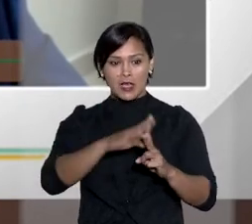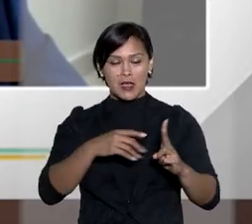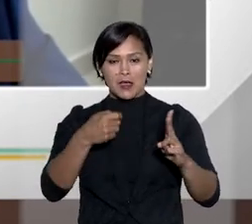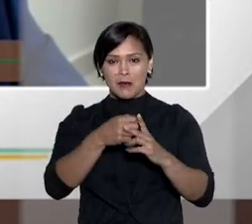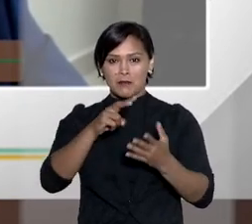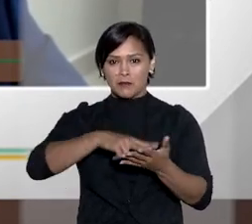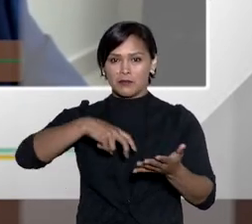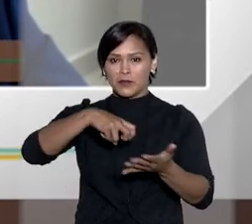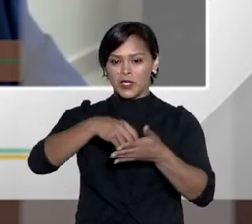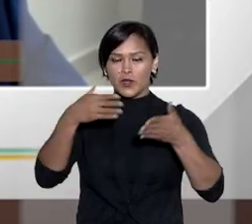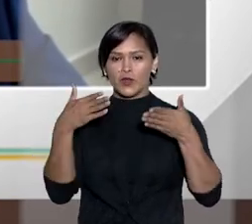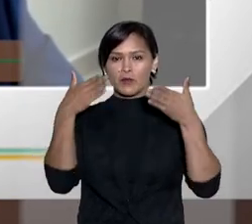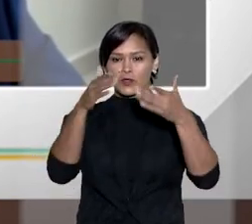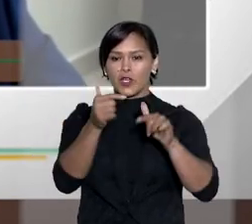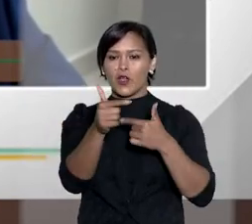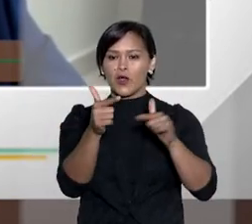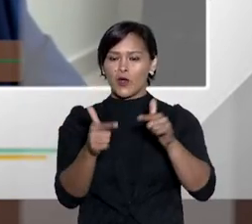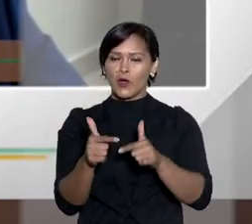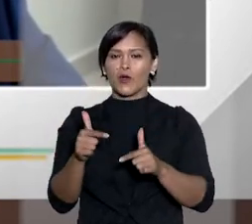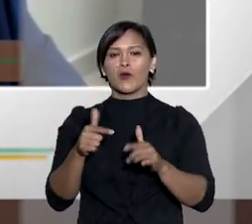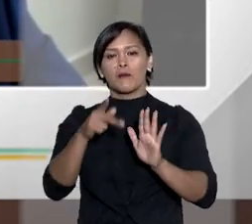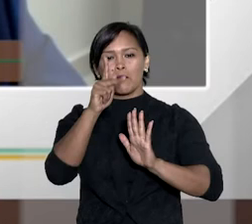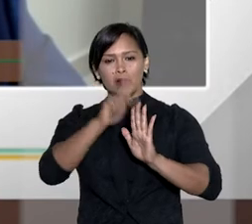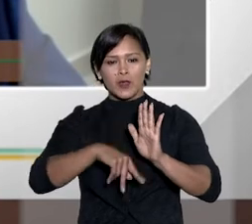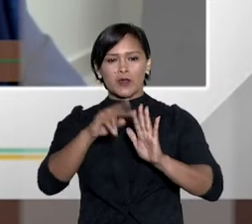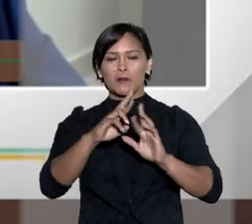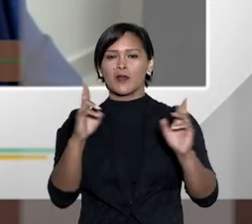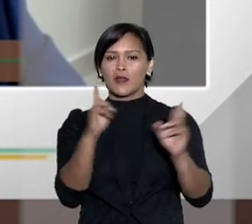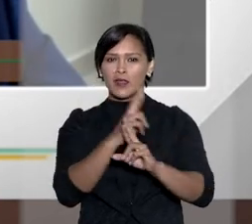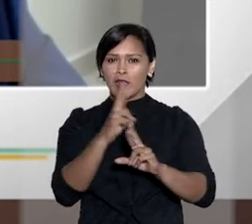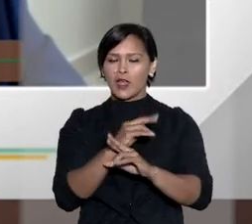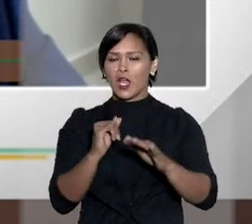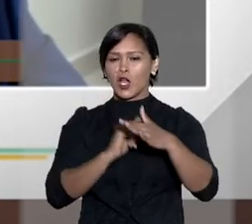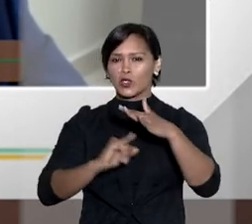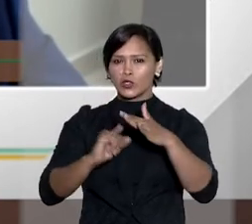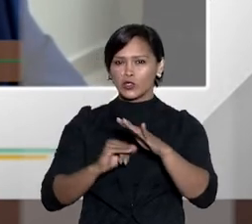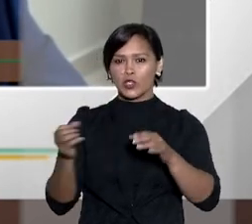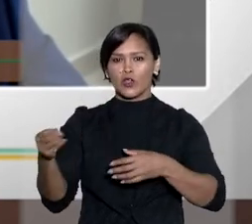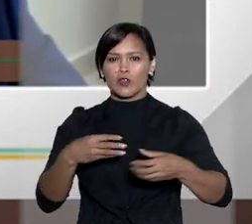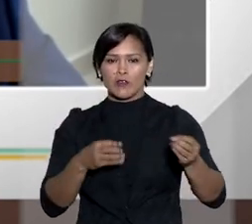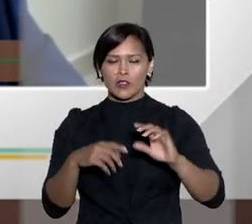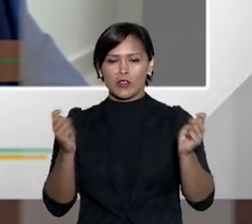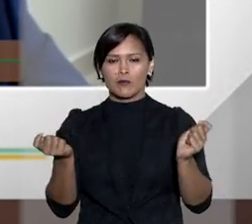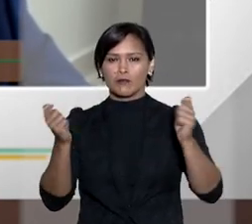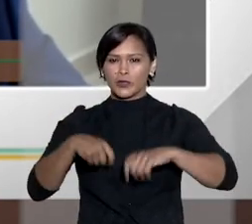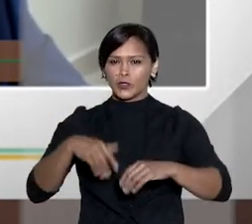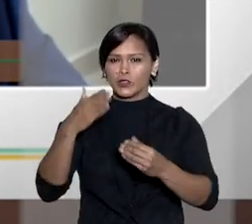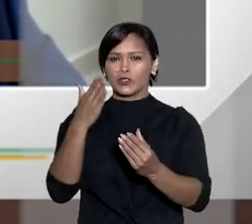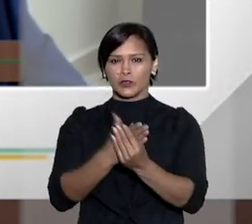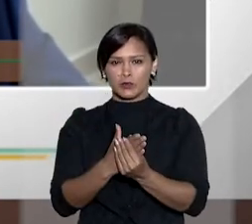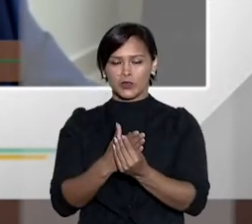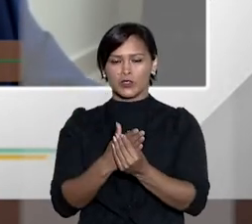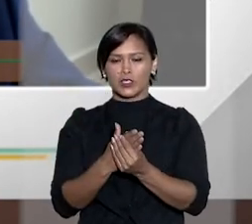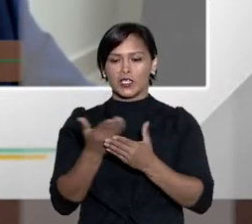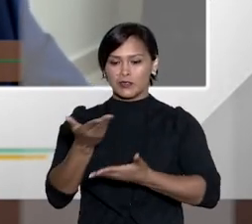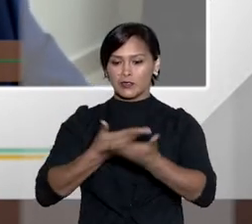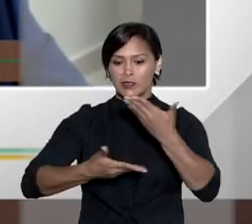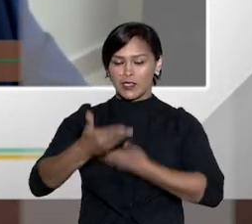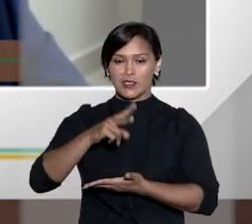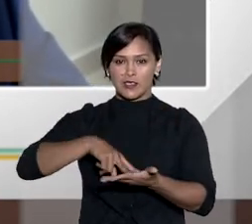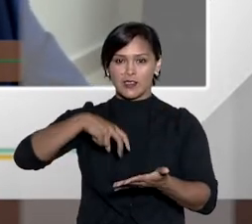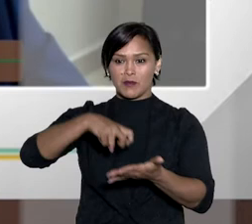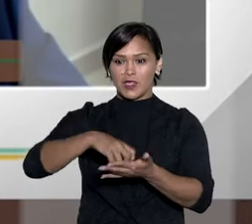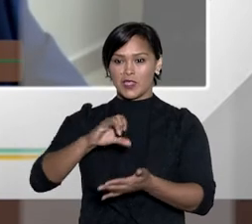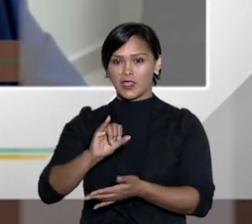outro programa, mas ela trouxe institutos inovadores como suspensão condicional do processo, transação penal e, na parte civil, no